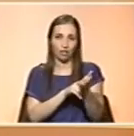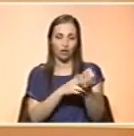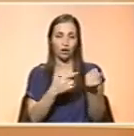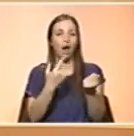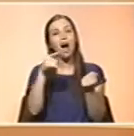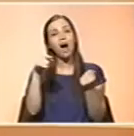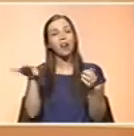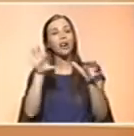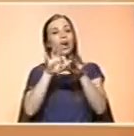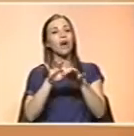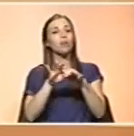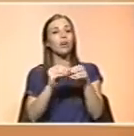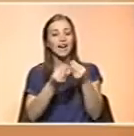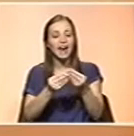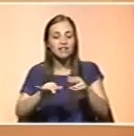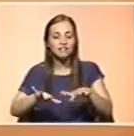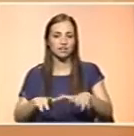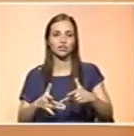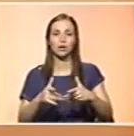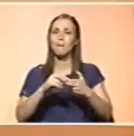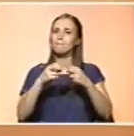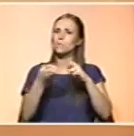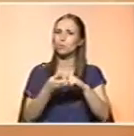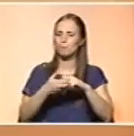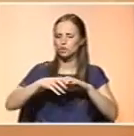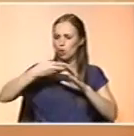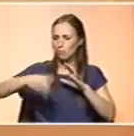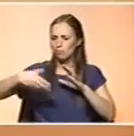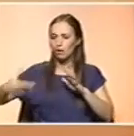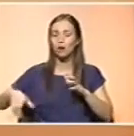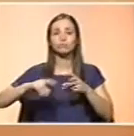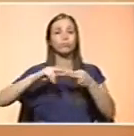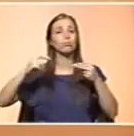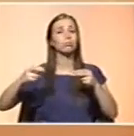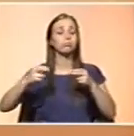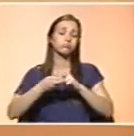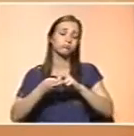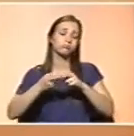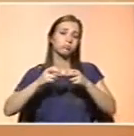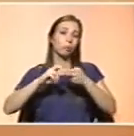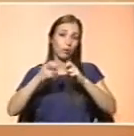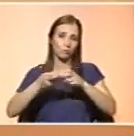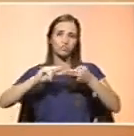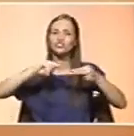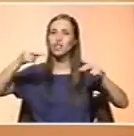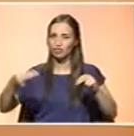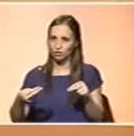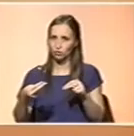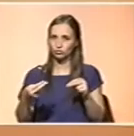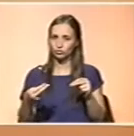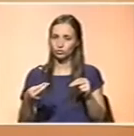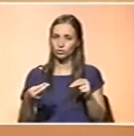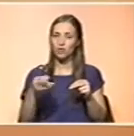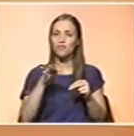vocacionado para crianças que têm problemas mais complexos, problemas de base genética, os fitosteróis, que são